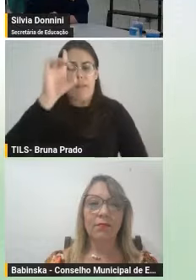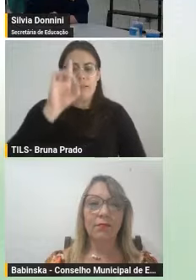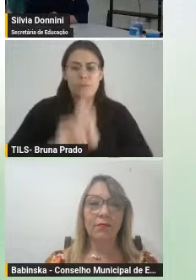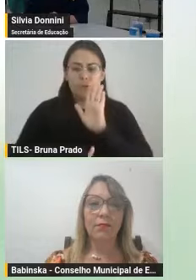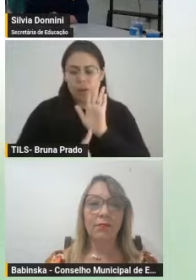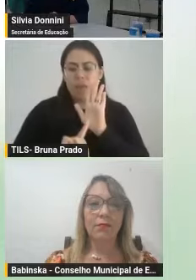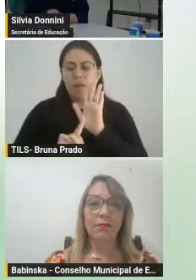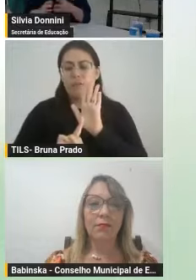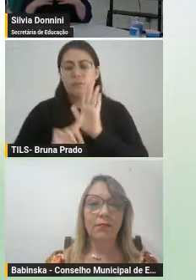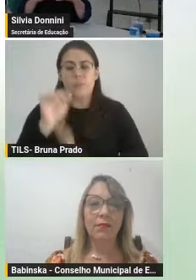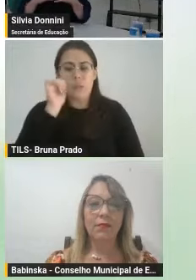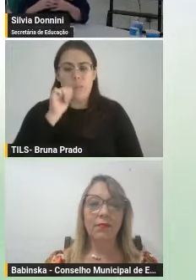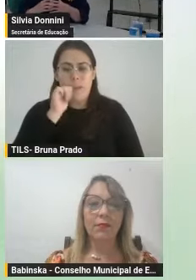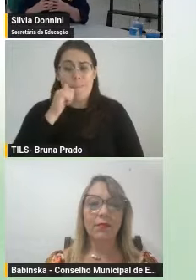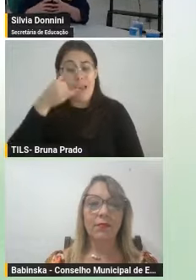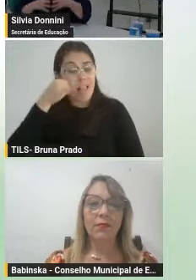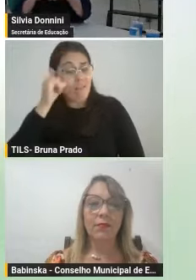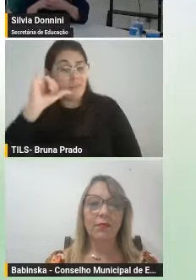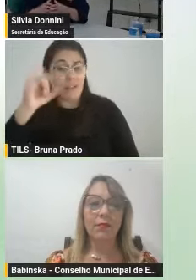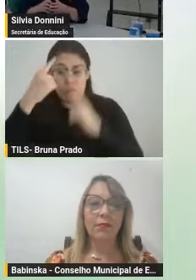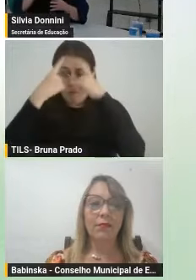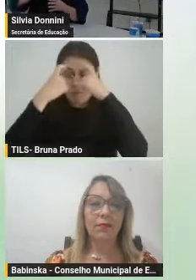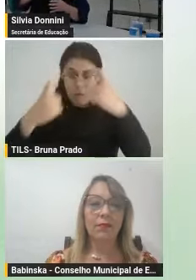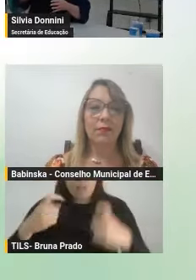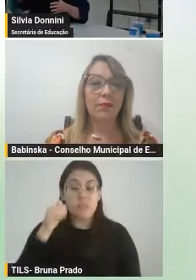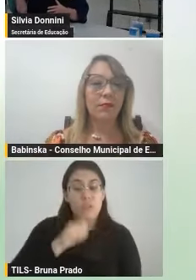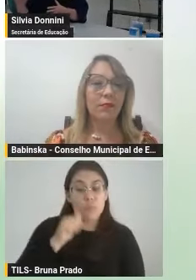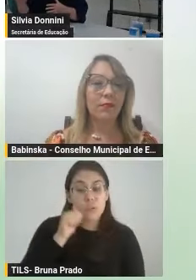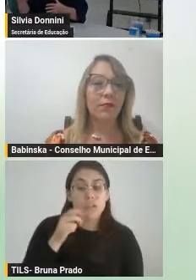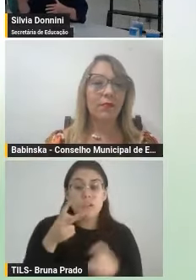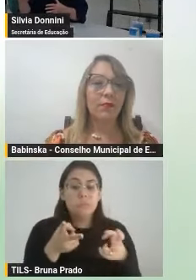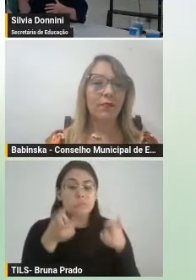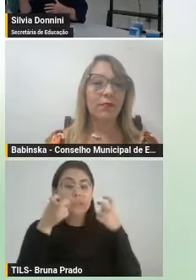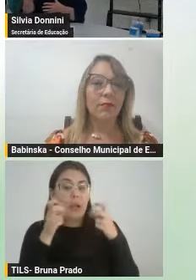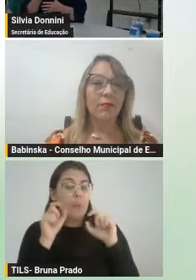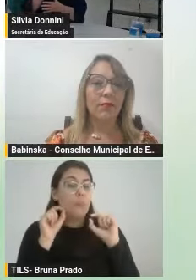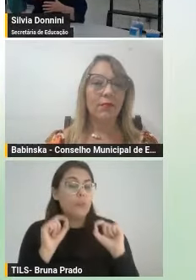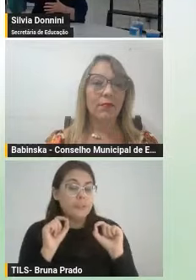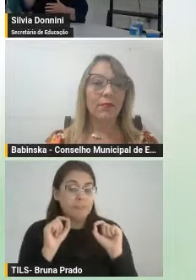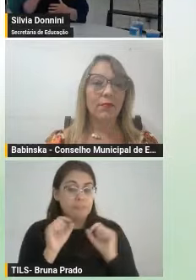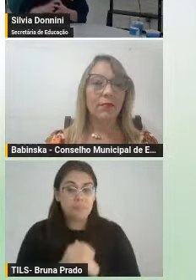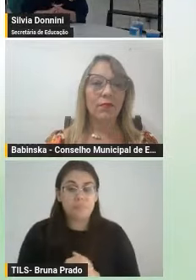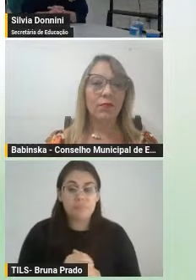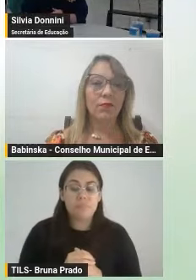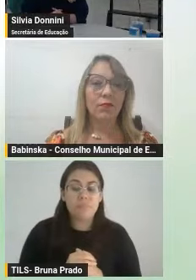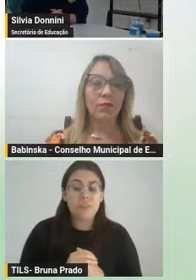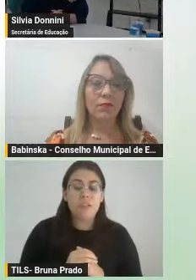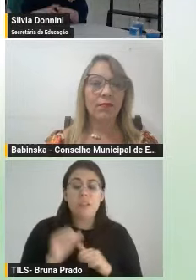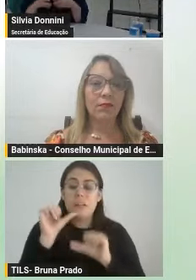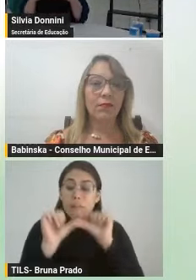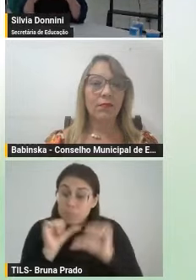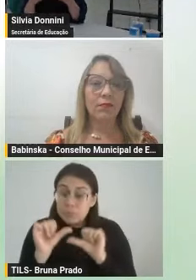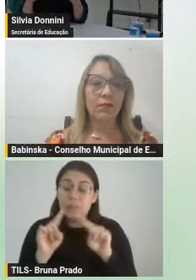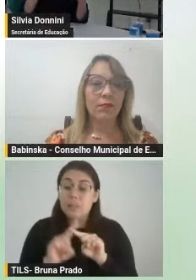a mulher, nós percebemos e sabemos que ele se ressignificou, mas nós gostaríamos muito de ouvi-lo,